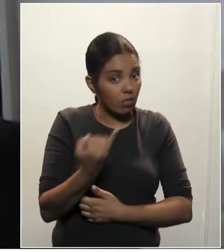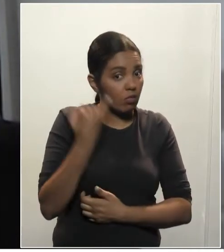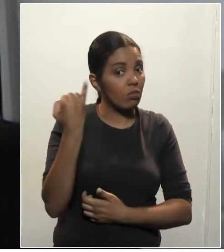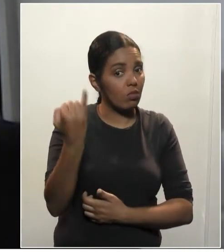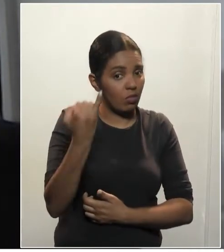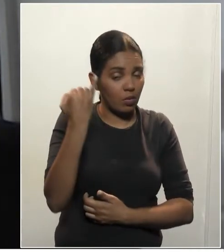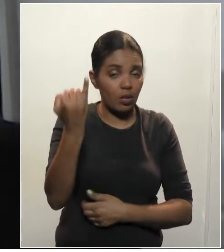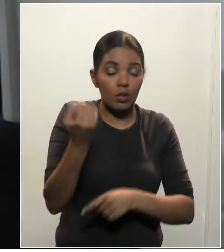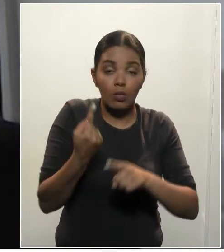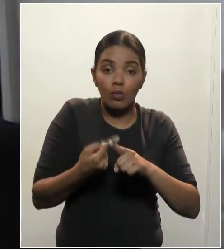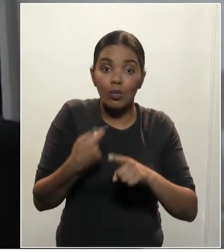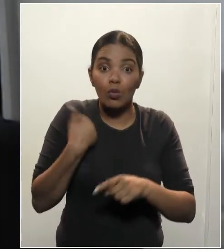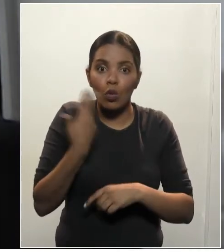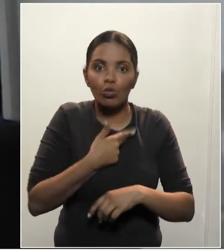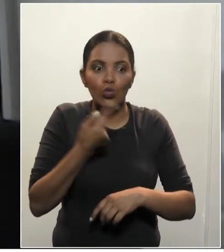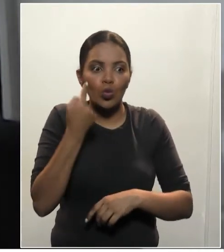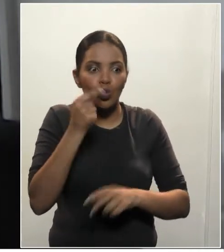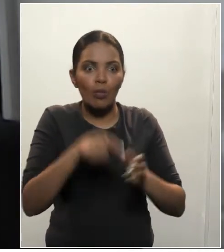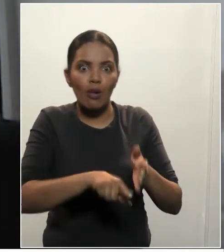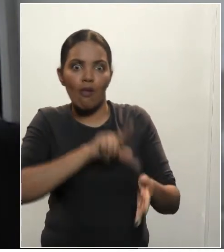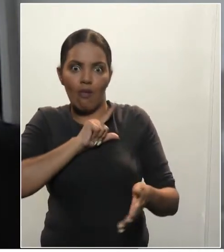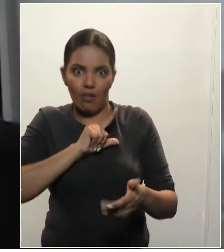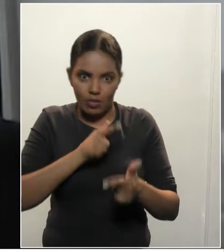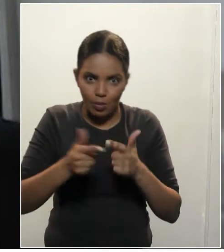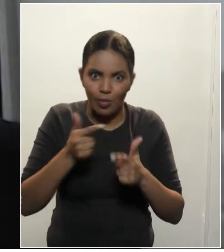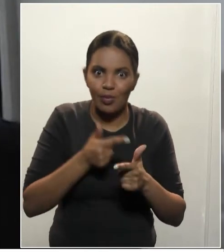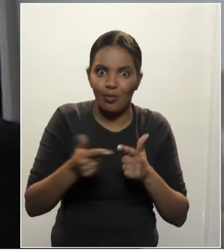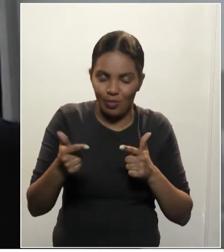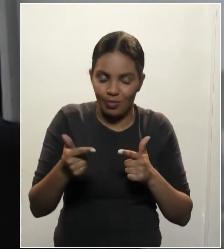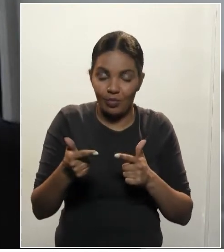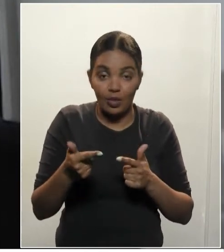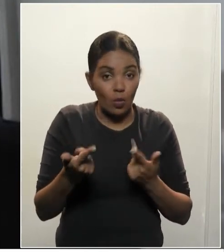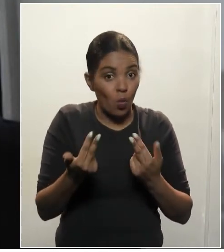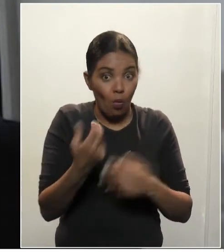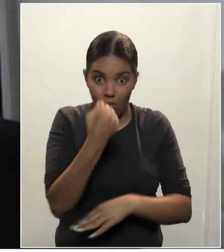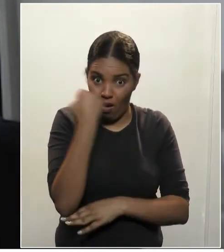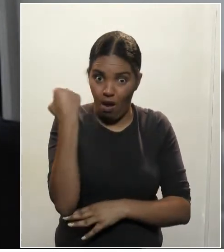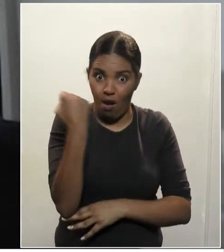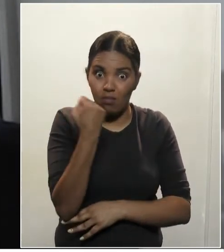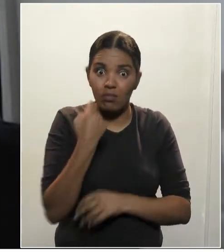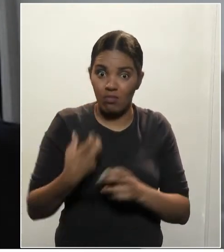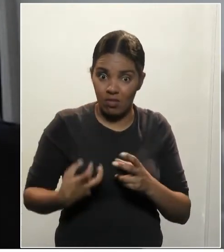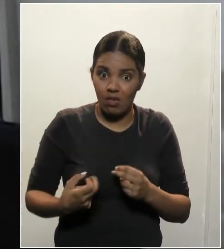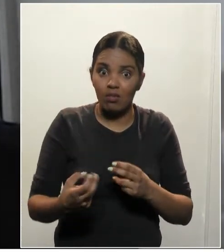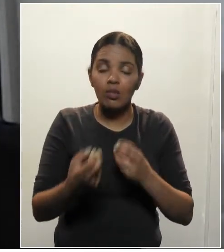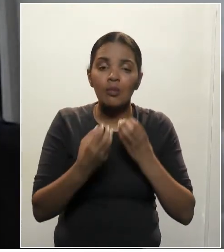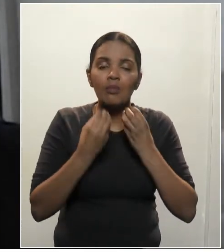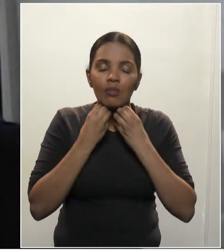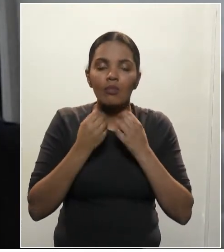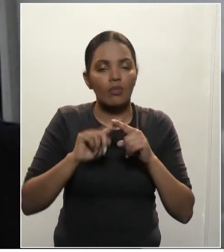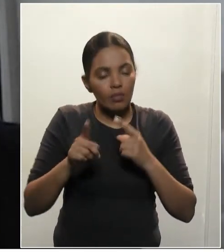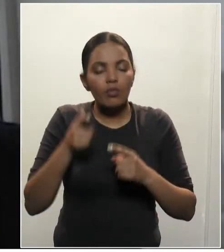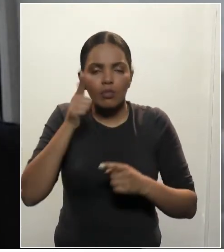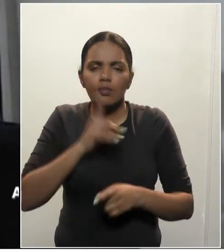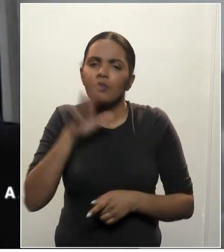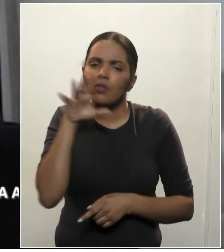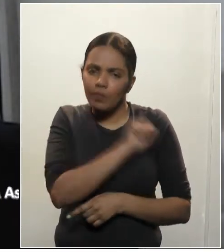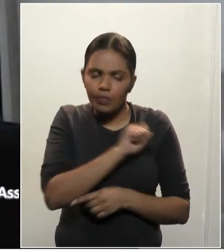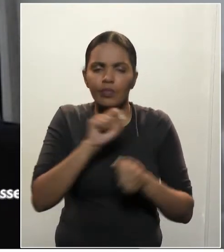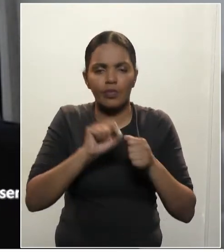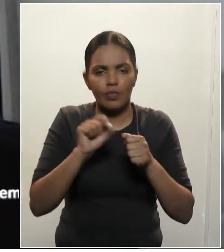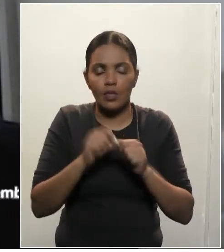que nós possamos descobrir casos graves como esse rapidamente e poder fazer o tratamento.